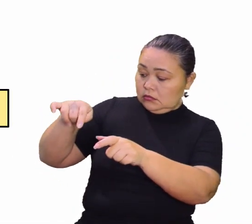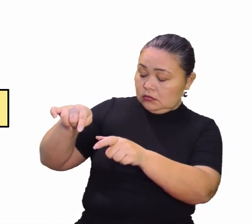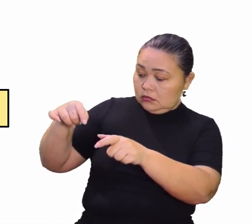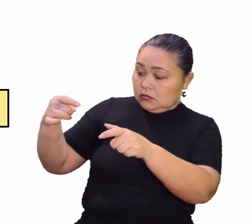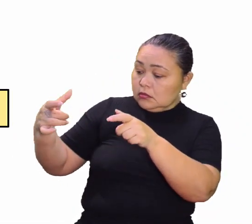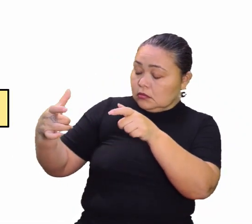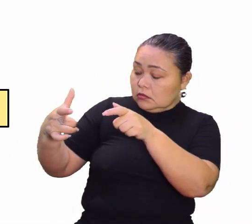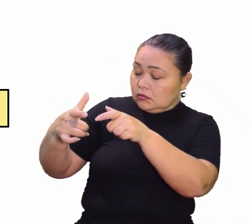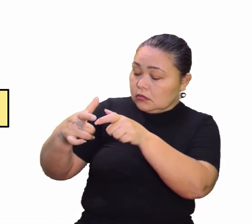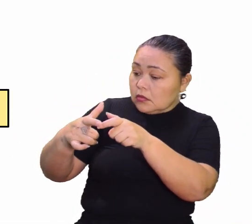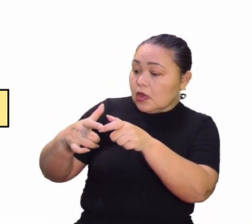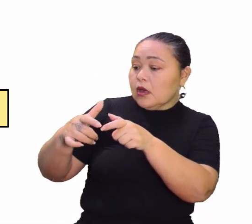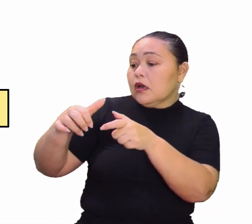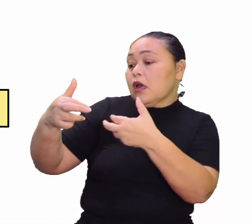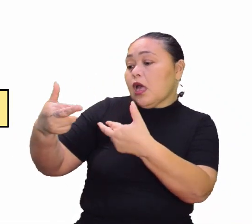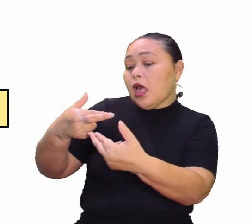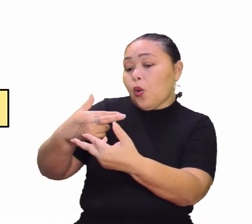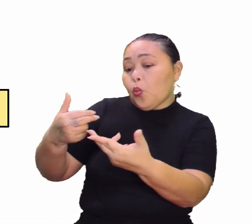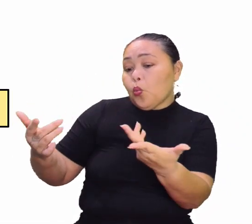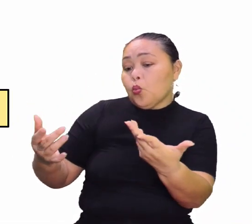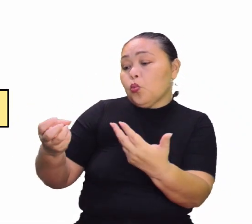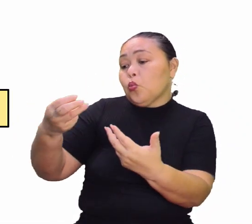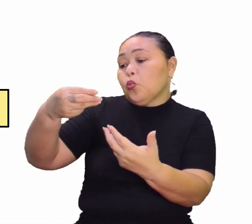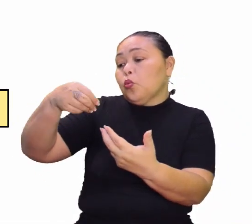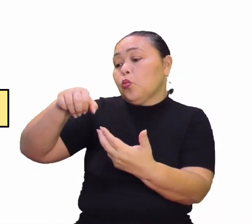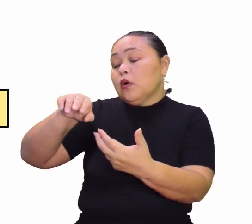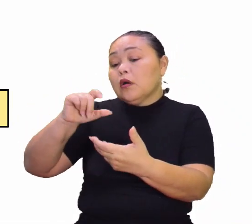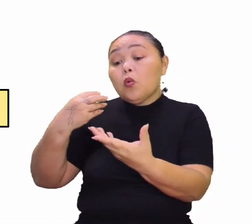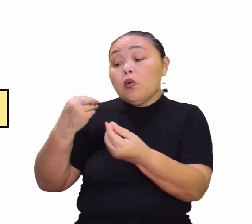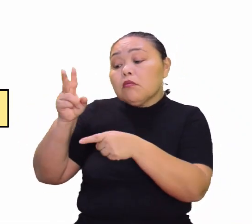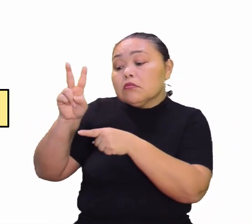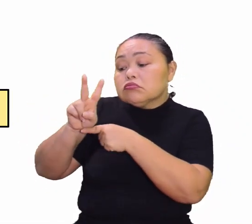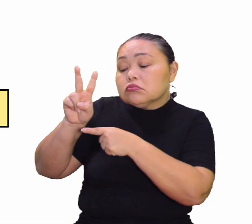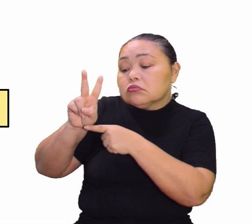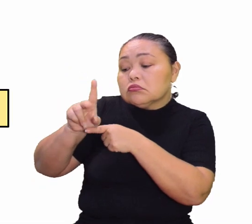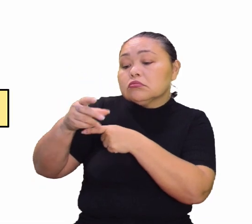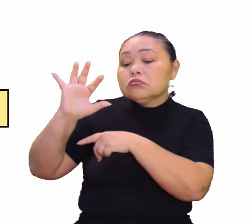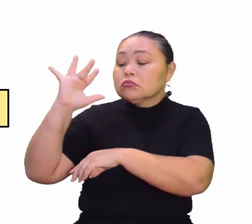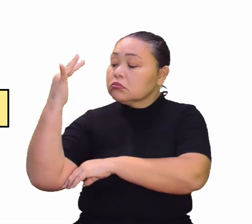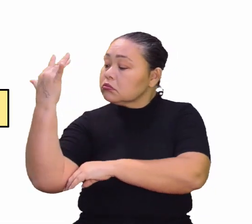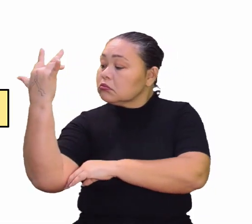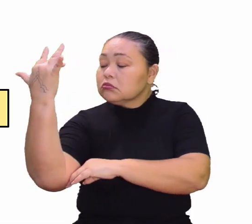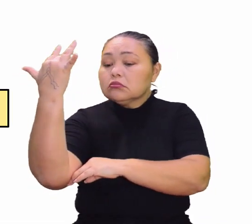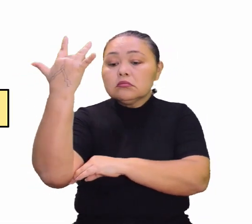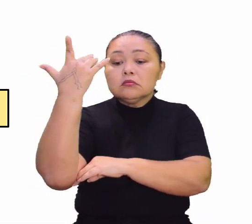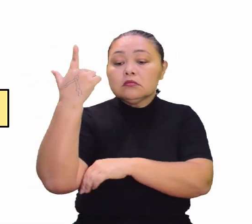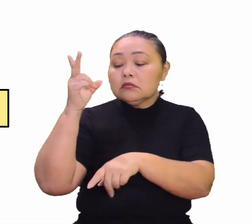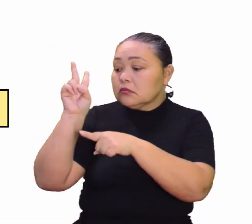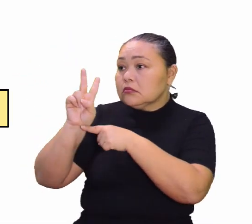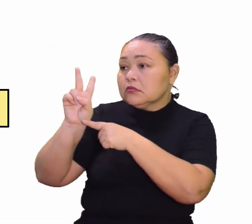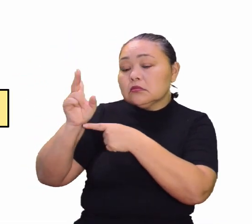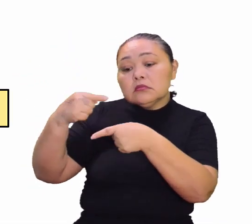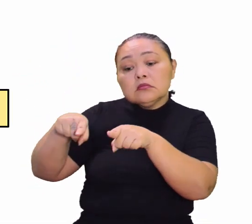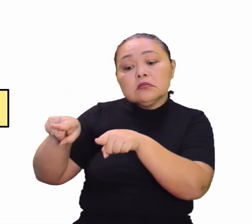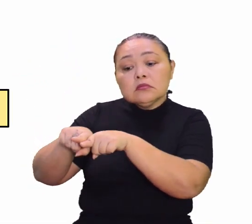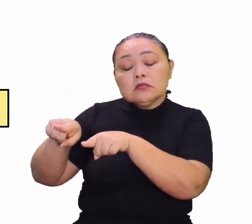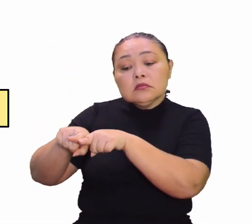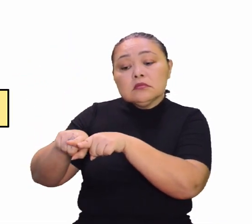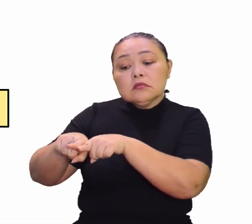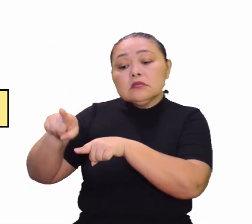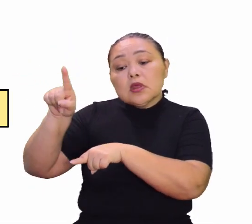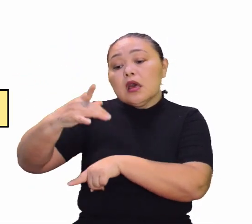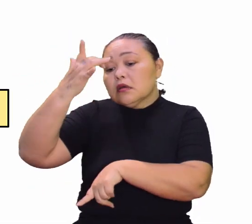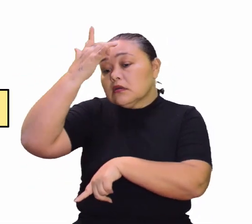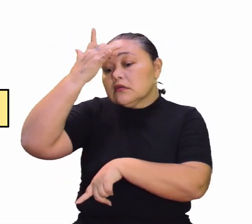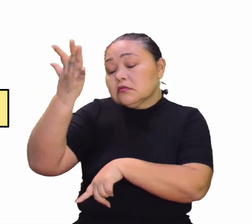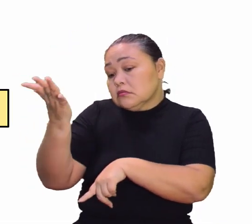tem menos recursos, como por exemplo, vai conseguir monitorar as suas florestas, ou de repente, a sempre fala o seguinte, é